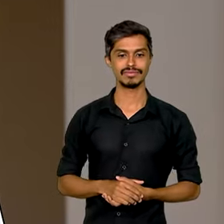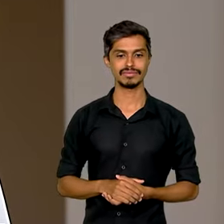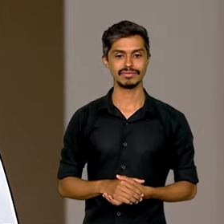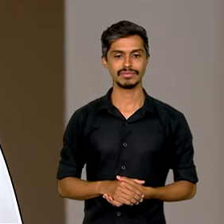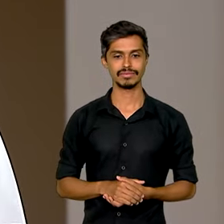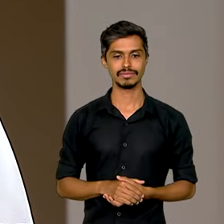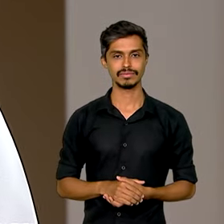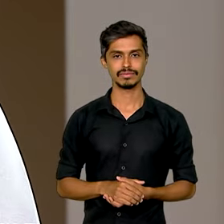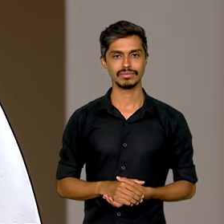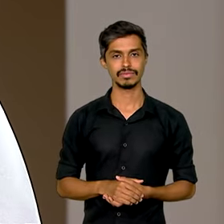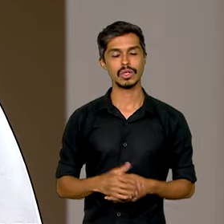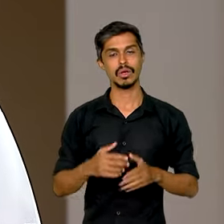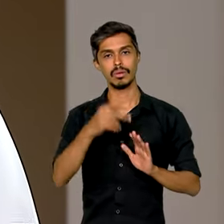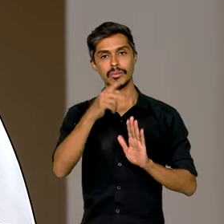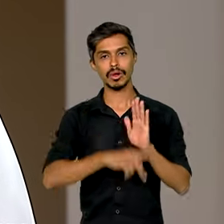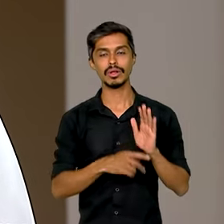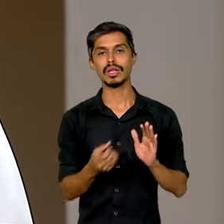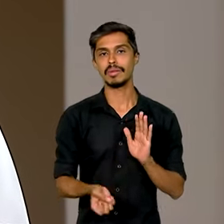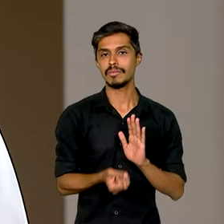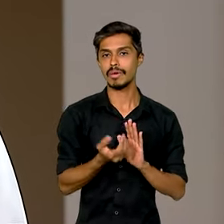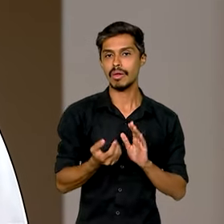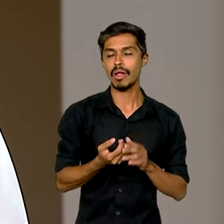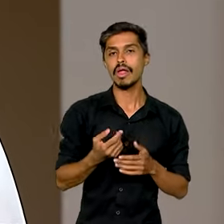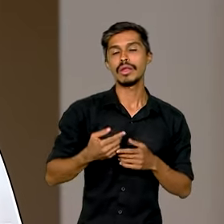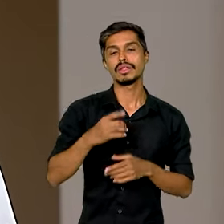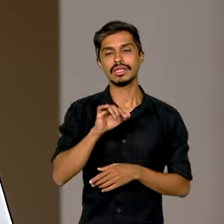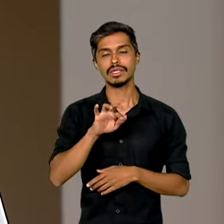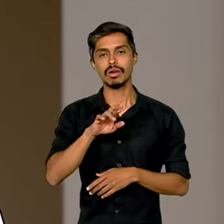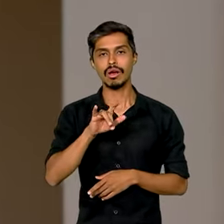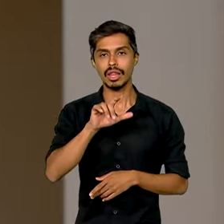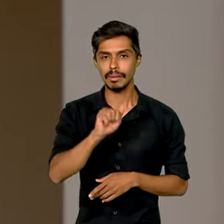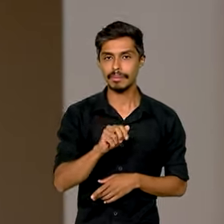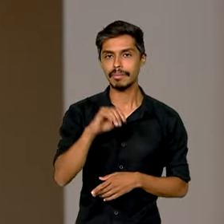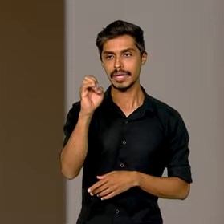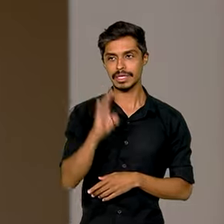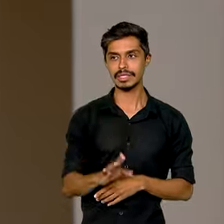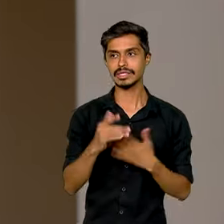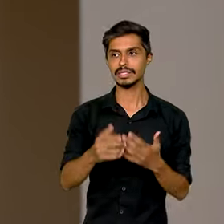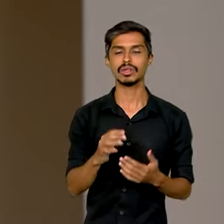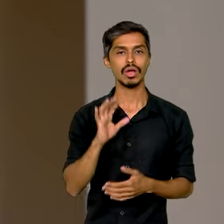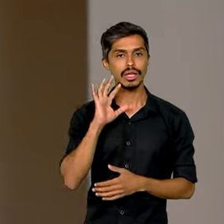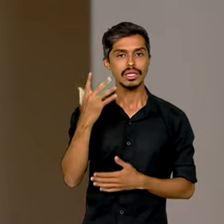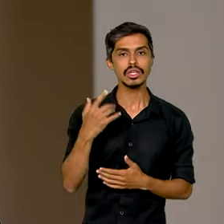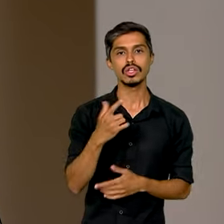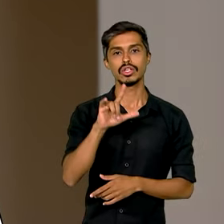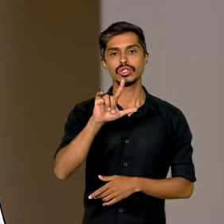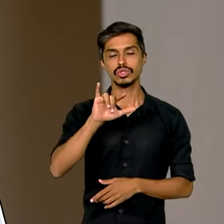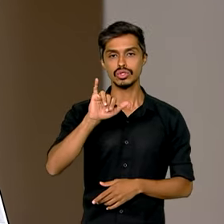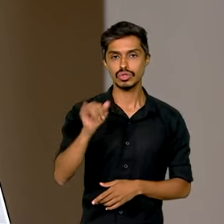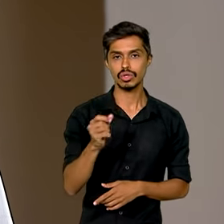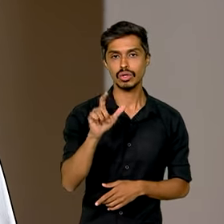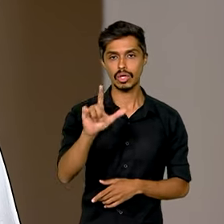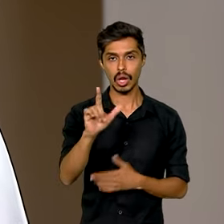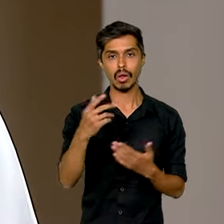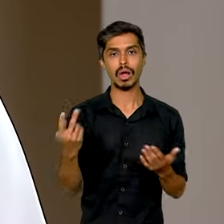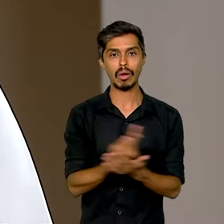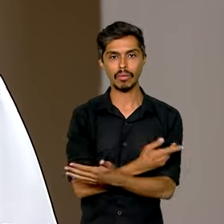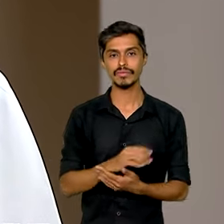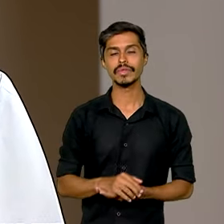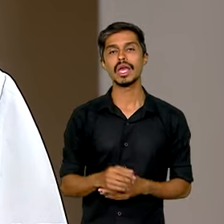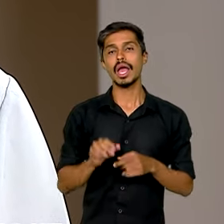O programa Desenrola Brasil, lançado pelo governo federal em julho, está beneficiando não apenas os